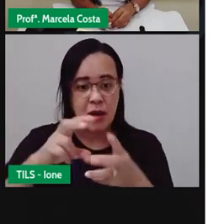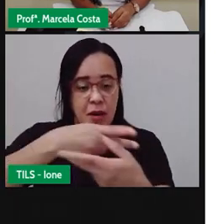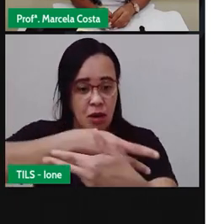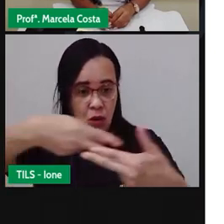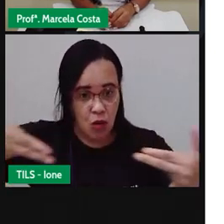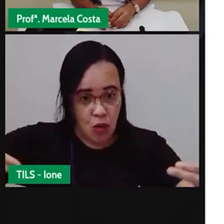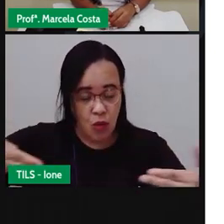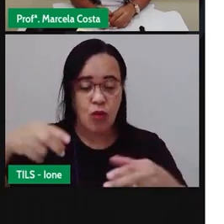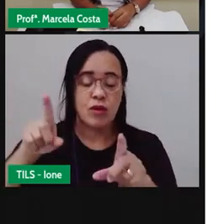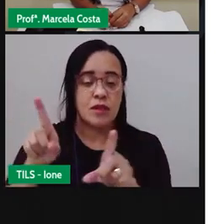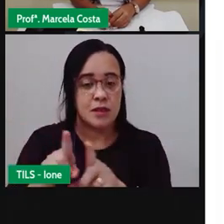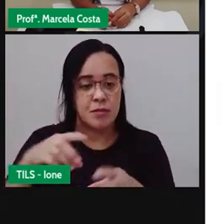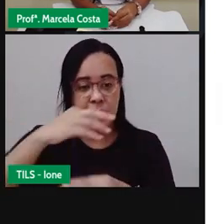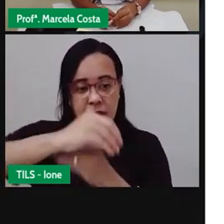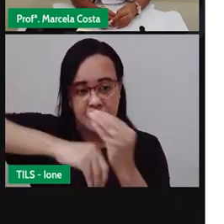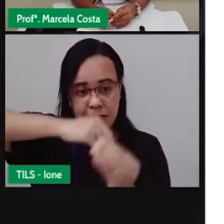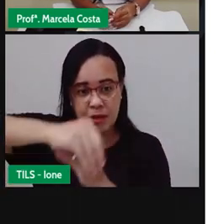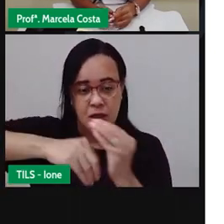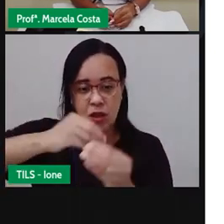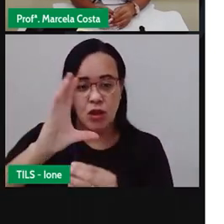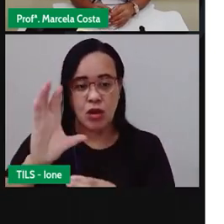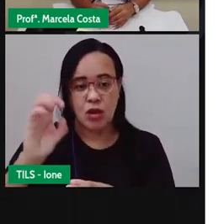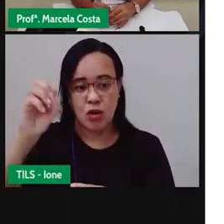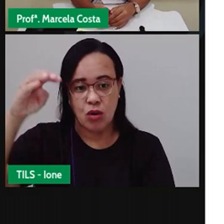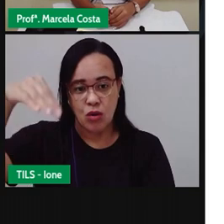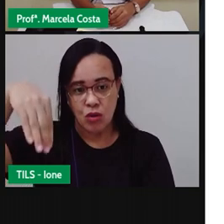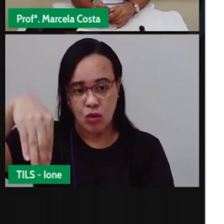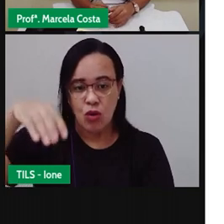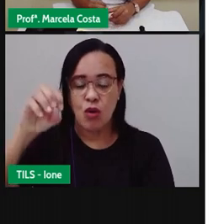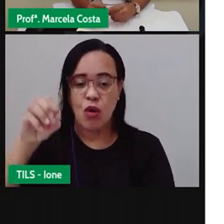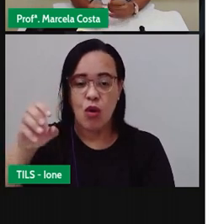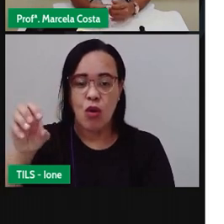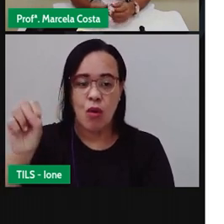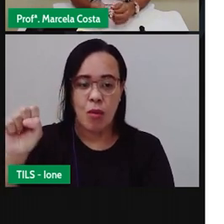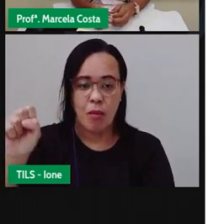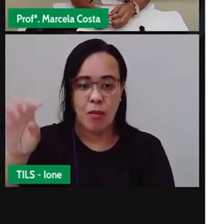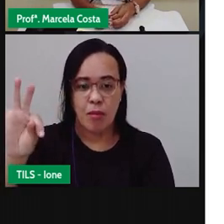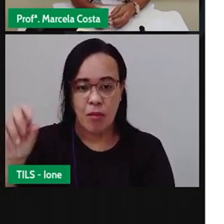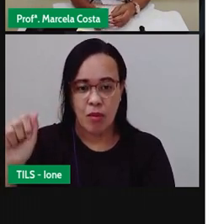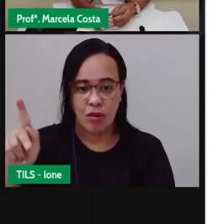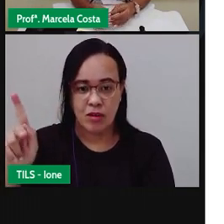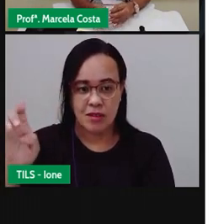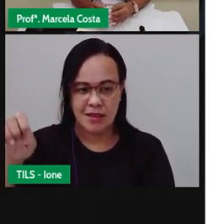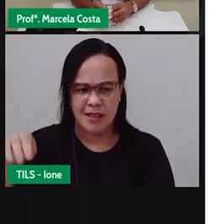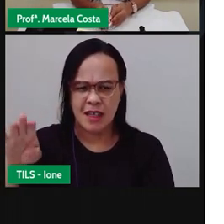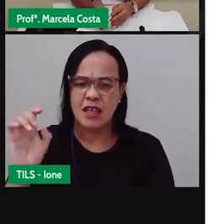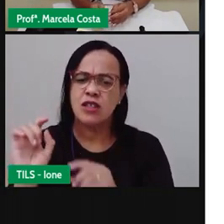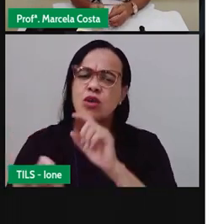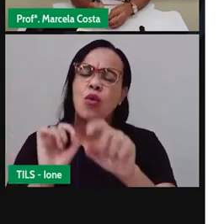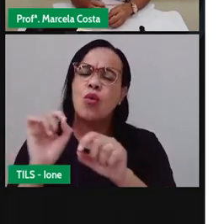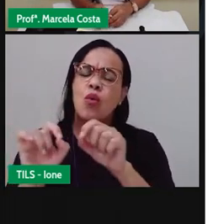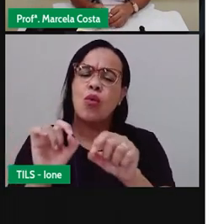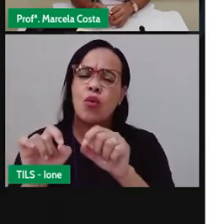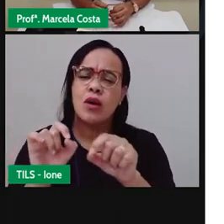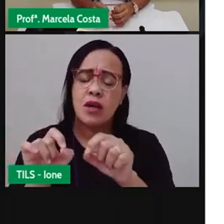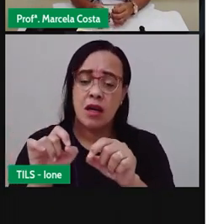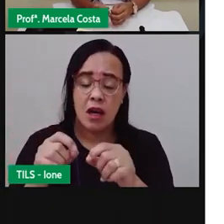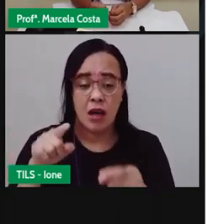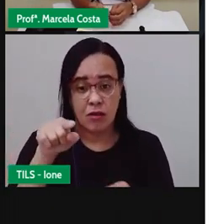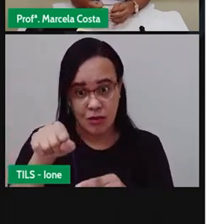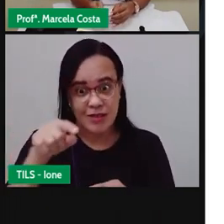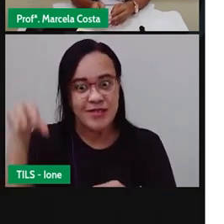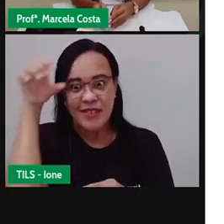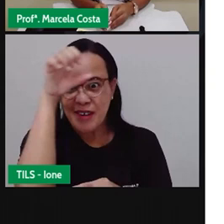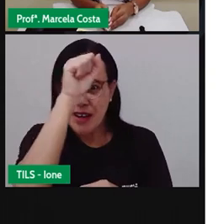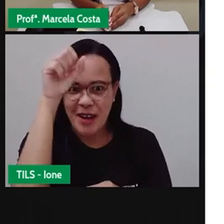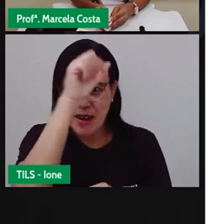Com essa aula, você vai aprender a observar a dinâmica natural das